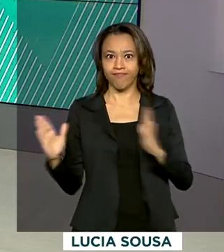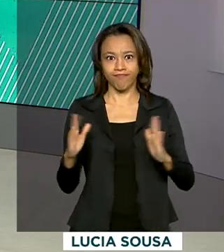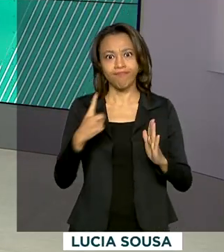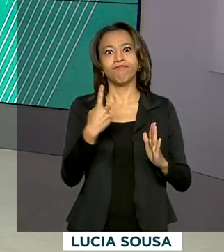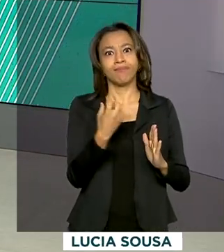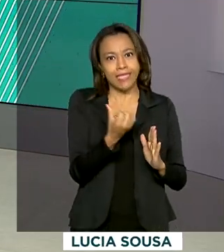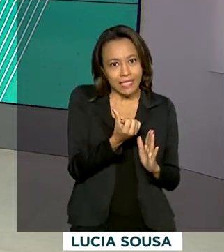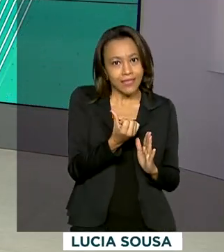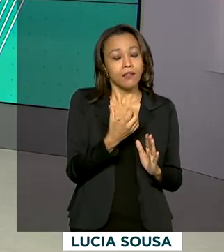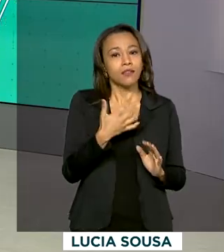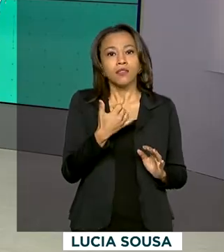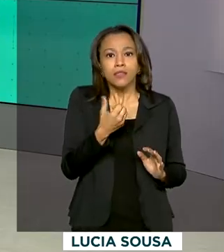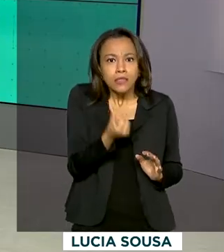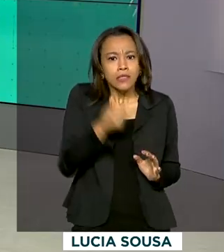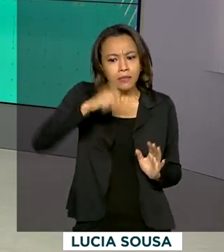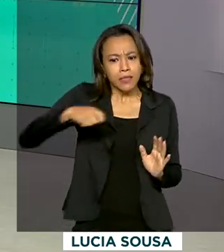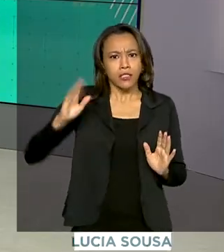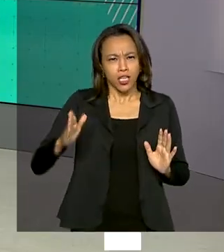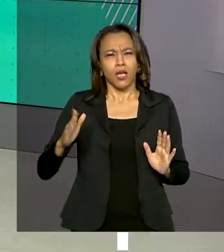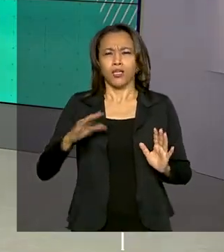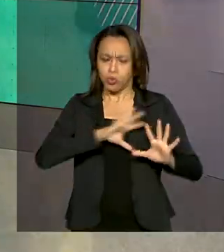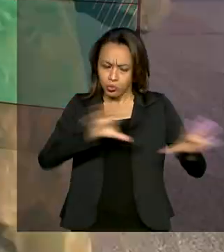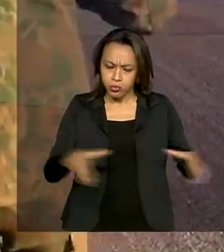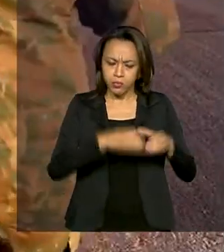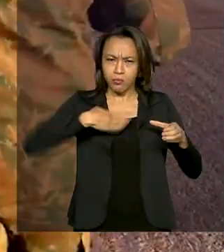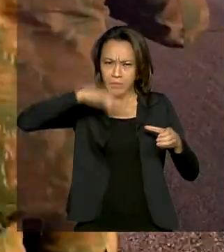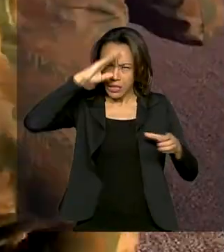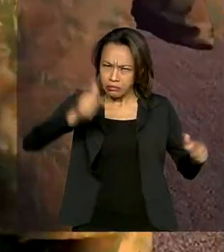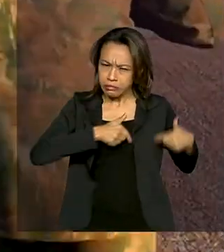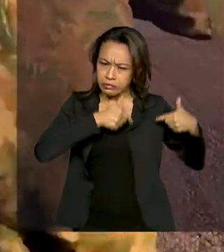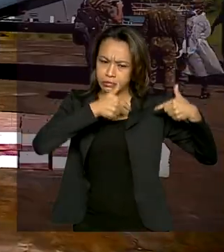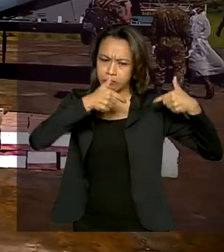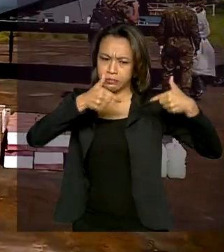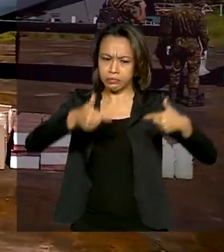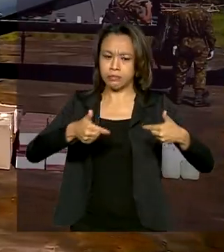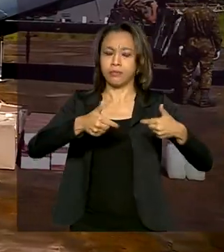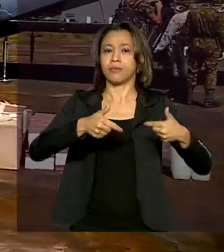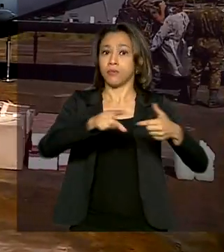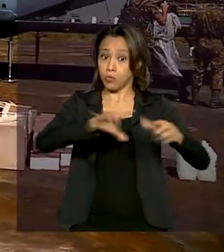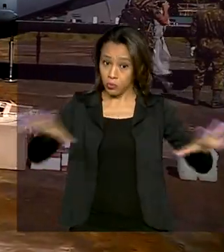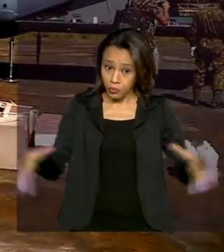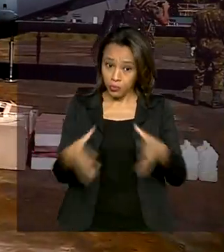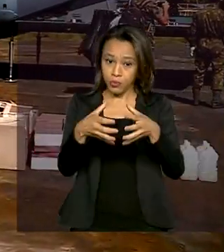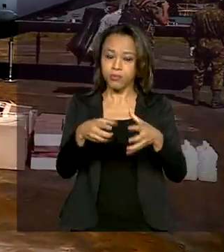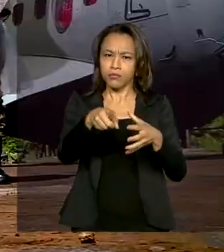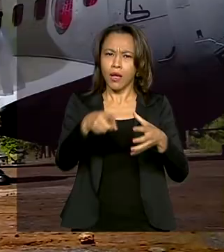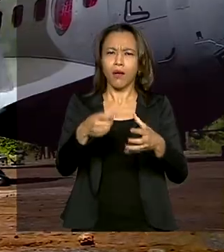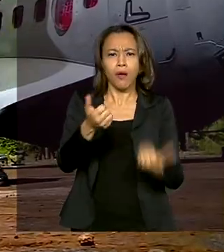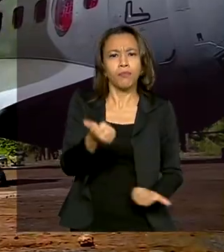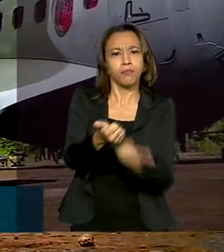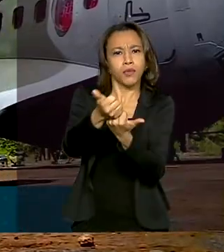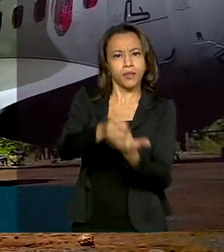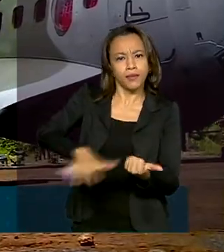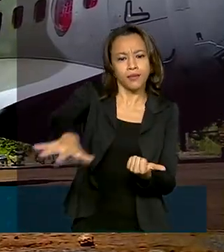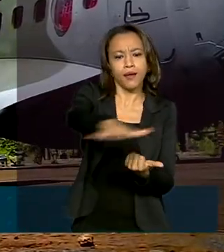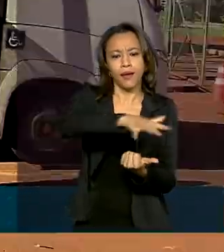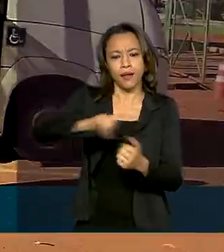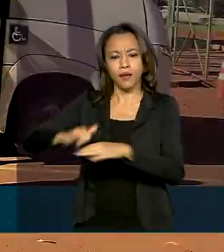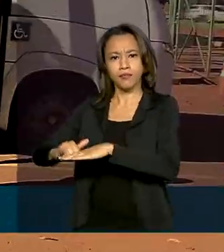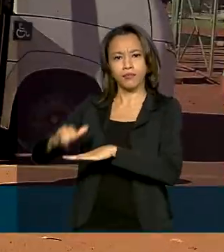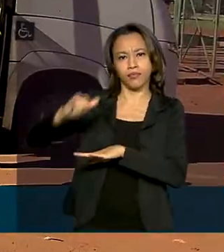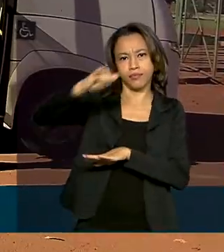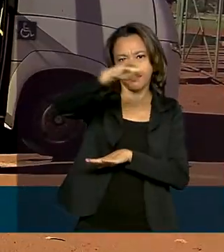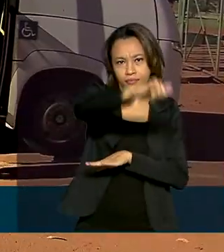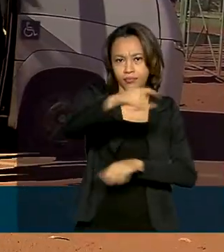militares continuam atuando no combate à doença. Marinha, Exército e Aeronáutica contribuem em ações como o transporte aéreo de